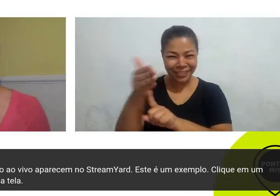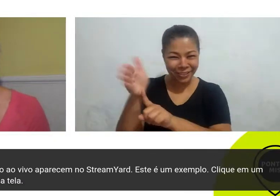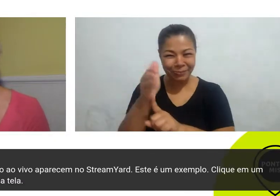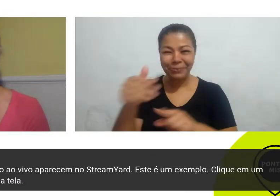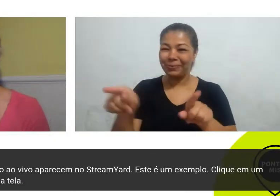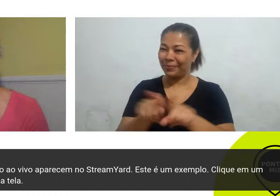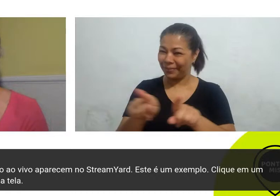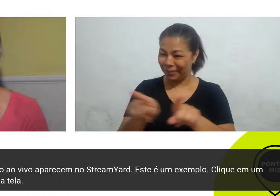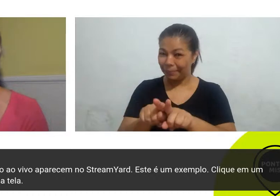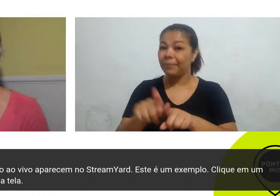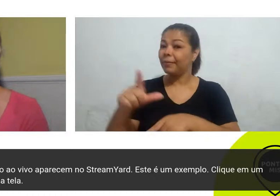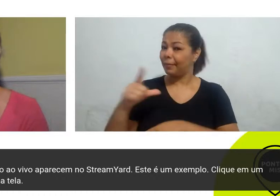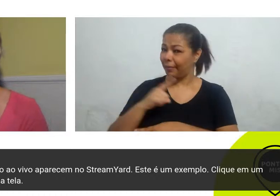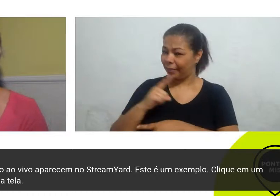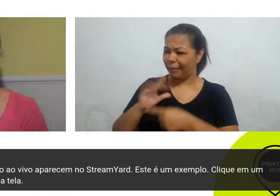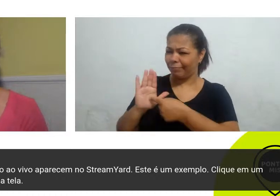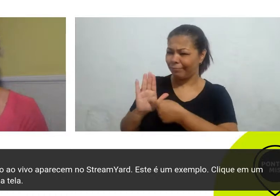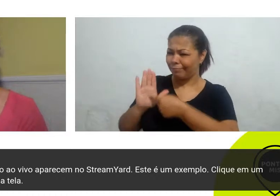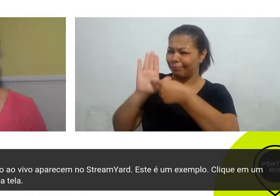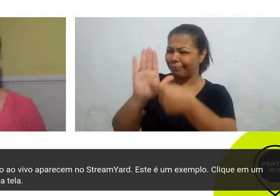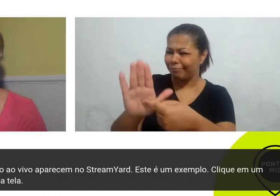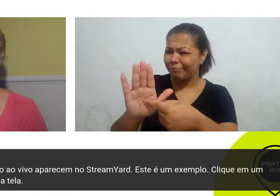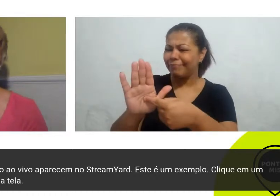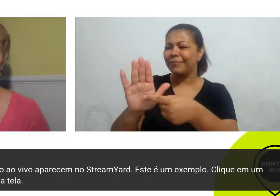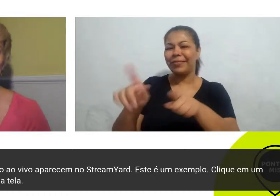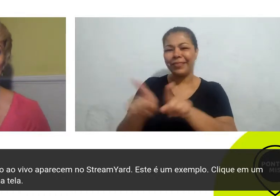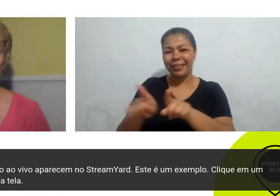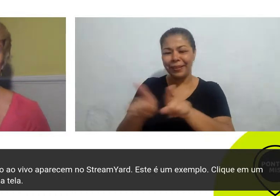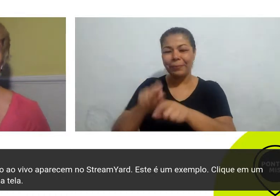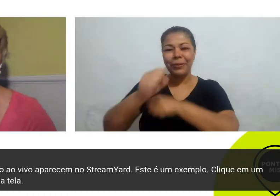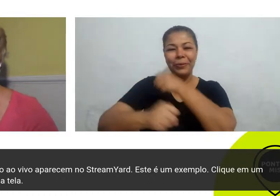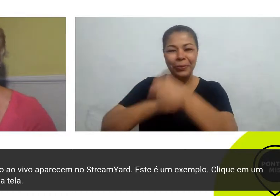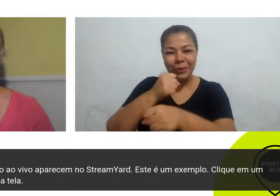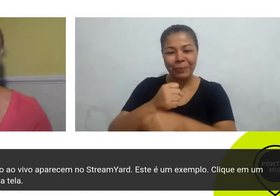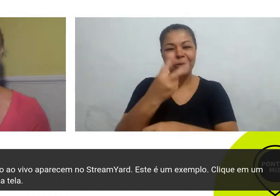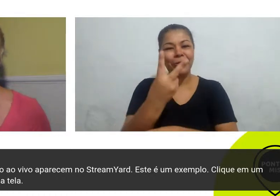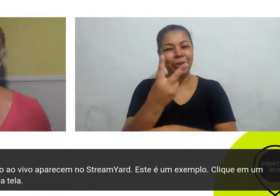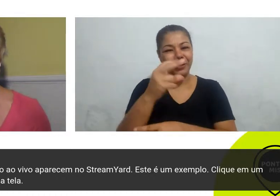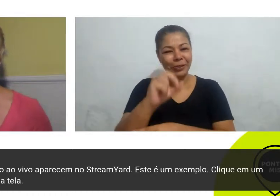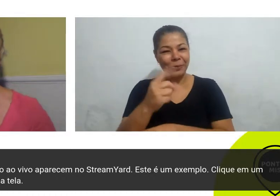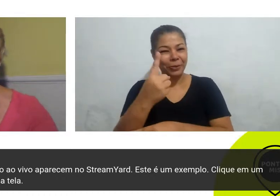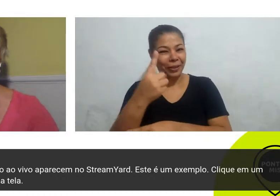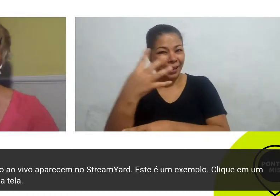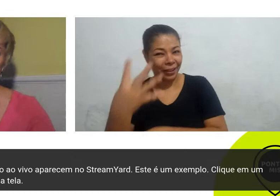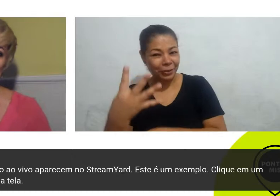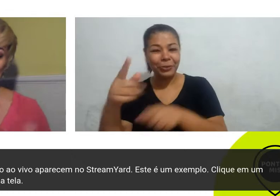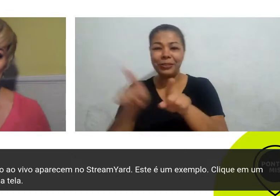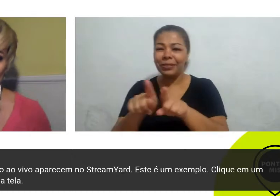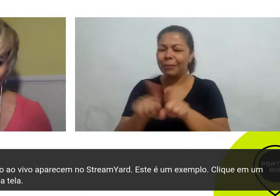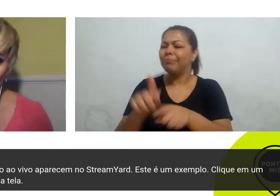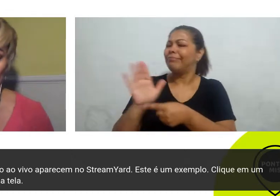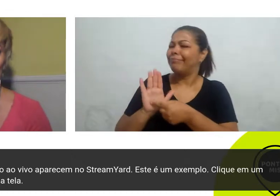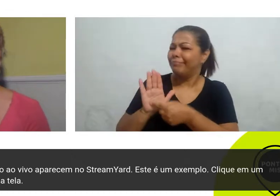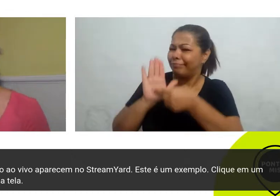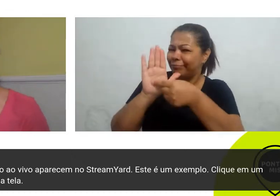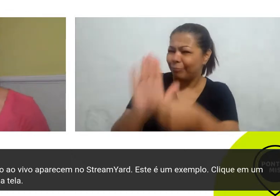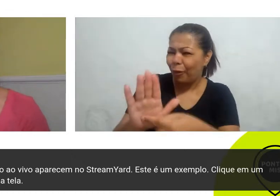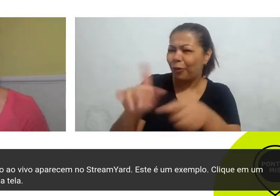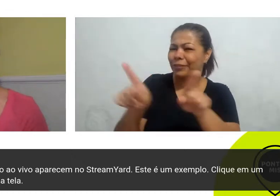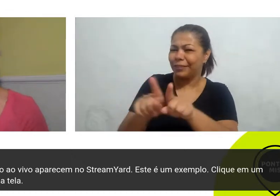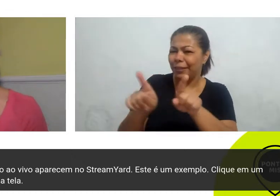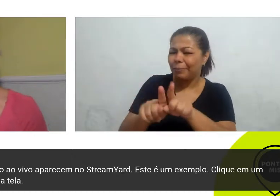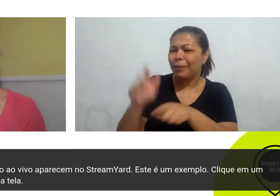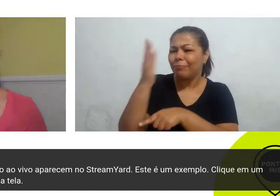uma exposição belíssima no MIS em 2014 para 2015 do Castelo Rá-Tim-Bum que foi sucesso de público